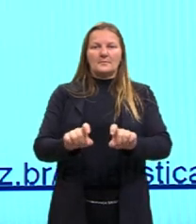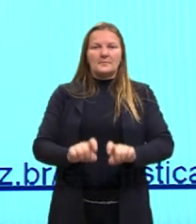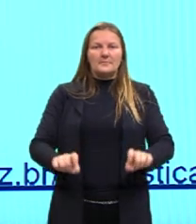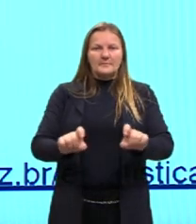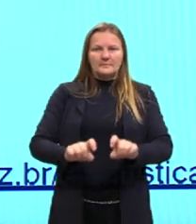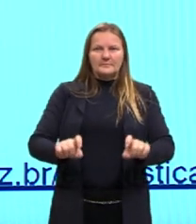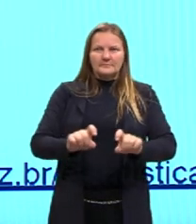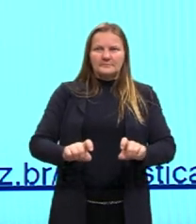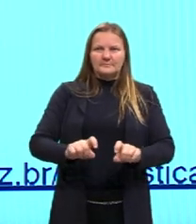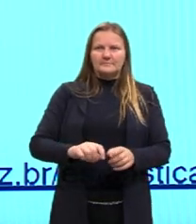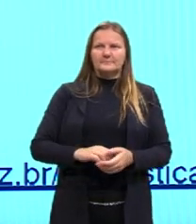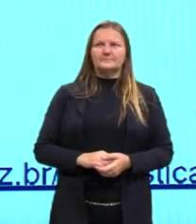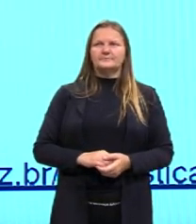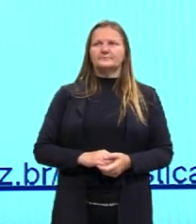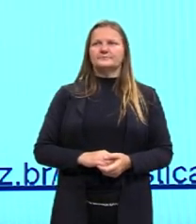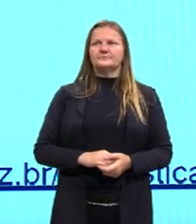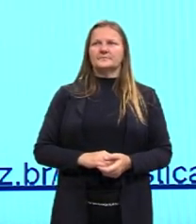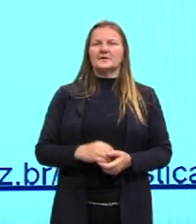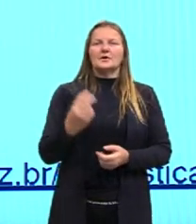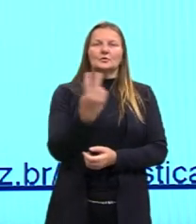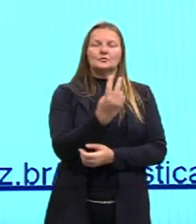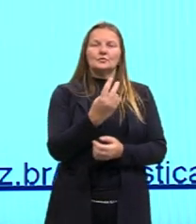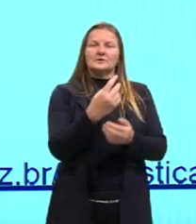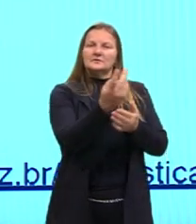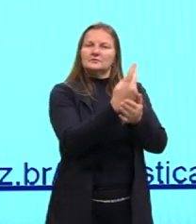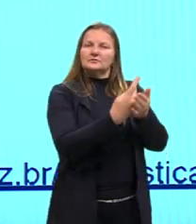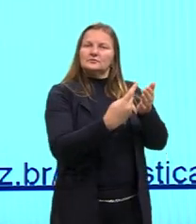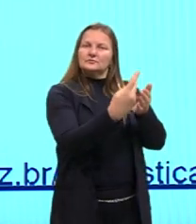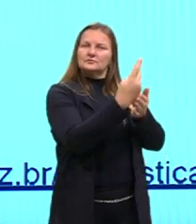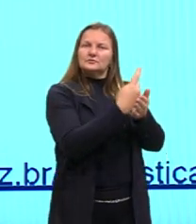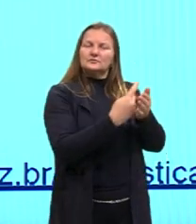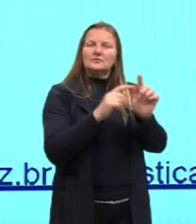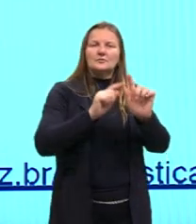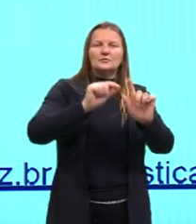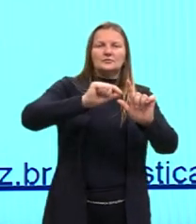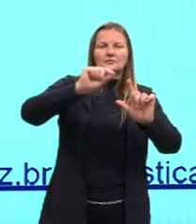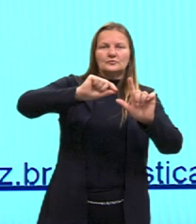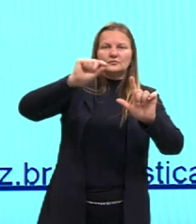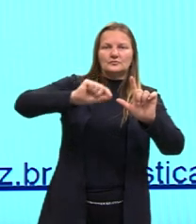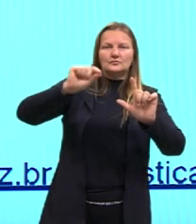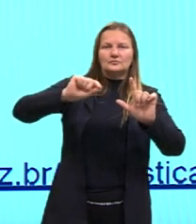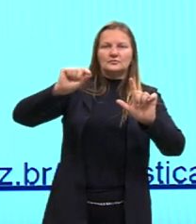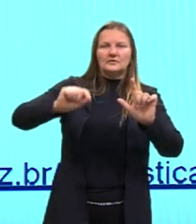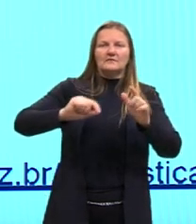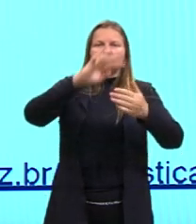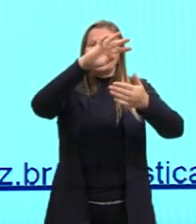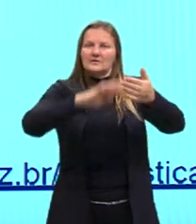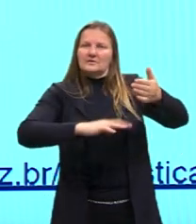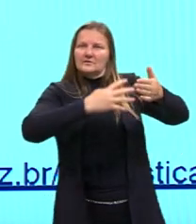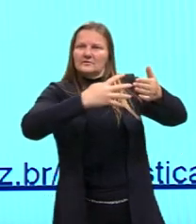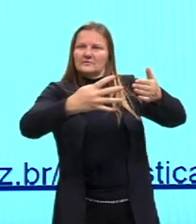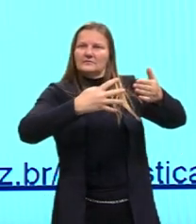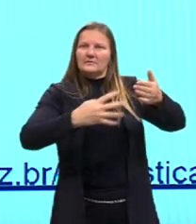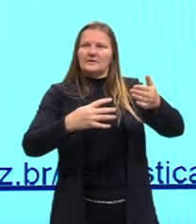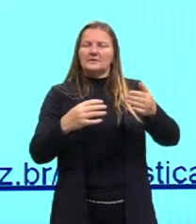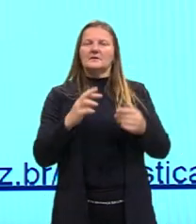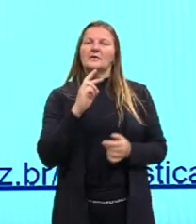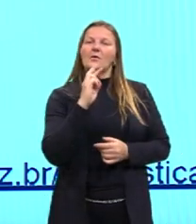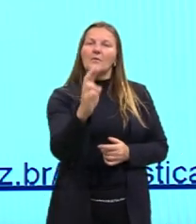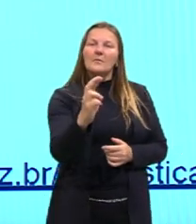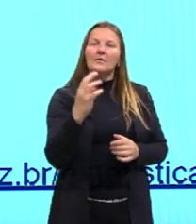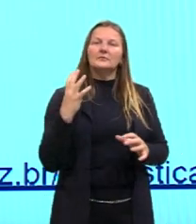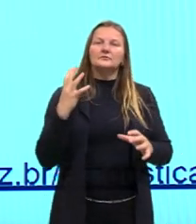nós temos, né? Em ambas as telas, os gráficos, tabelas, né? Os resultados ali